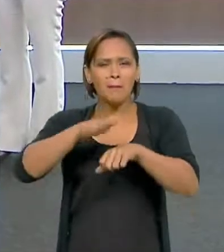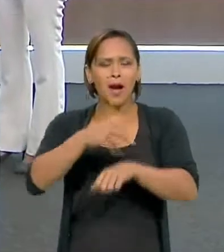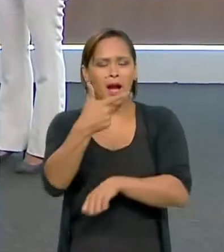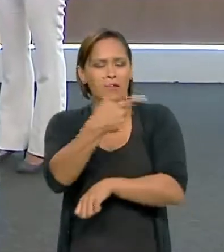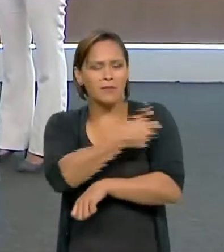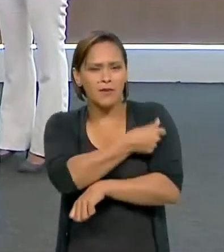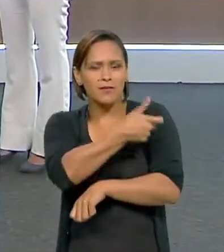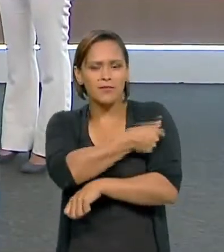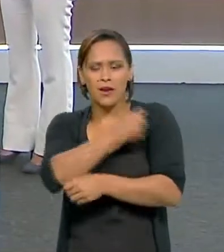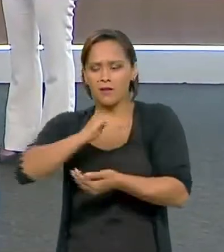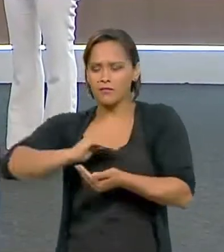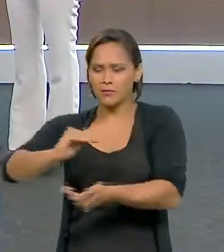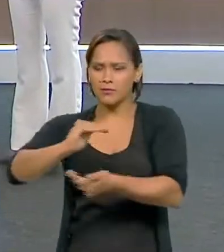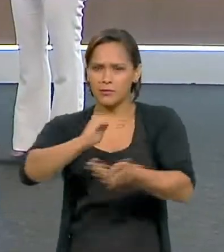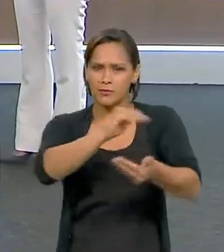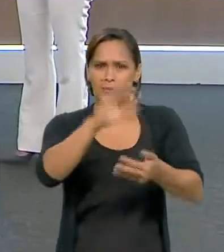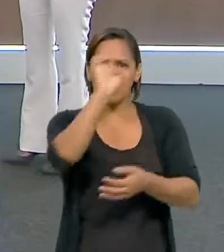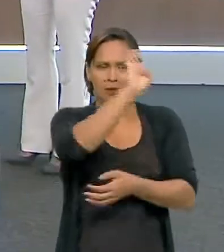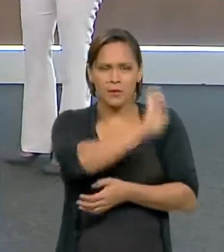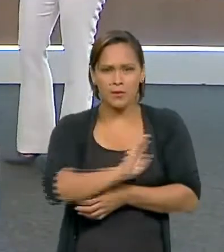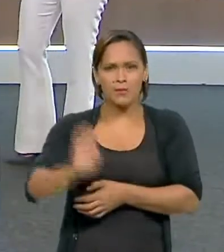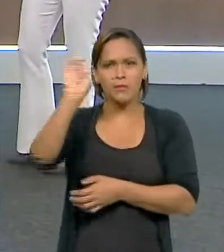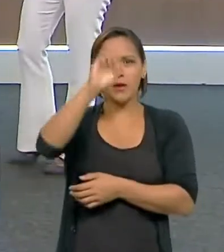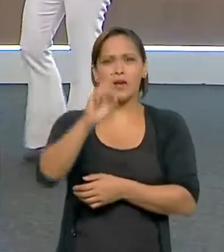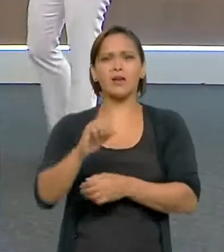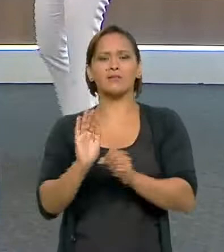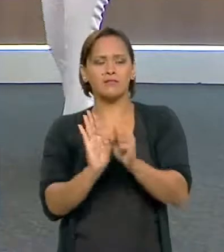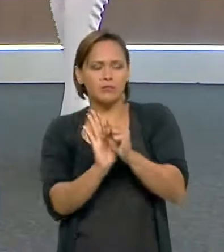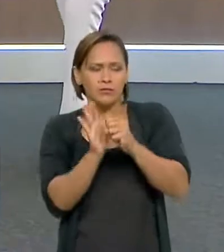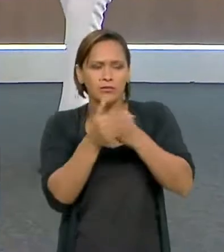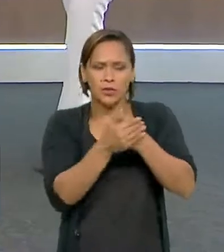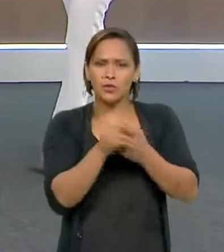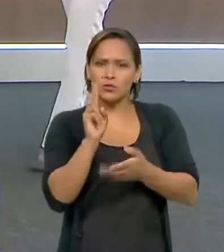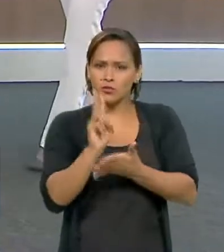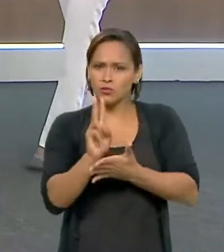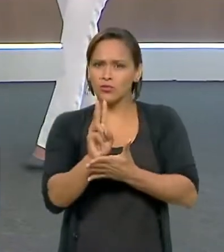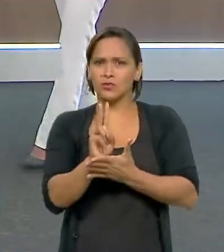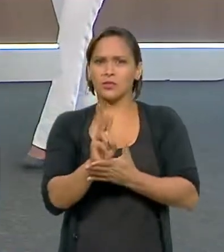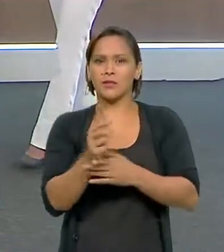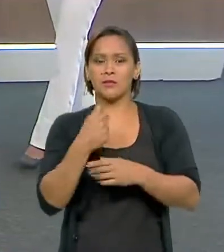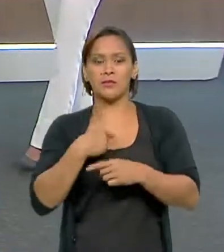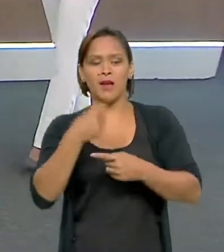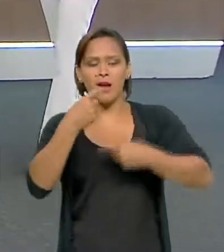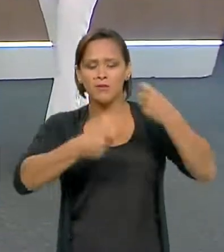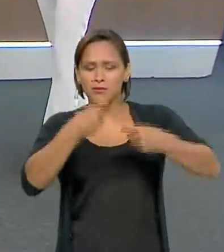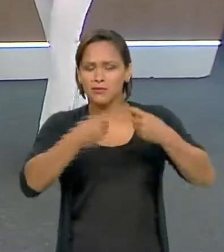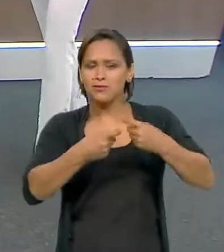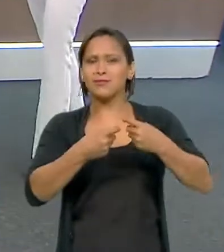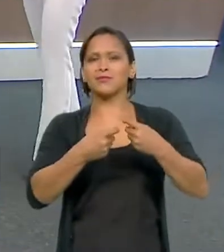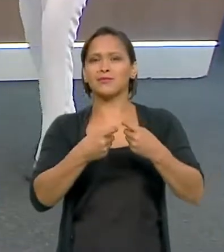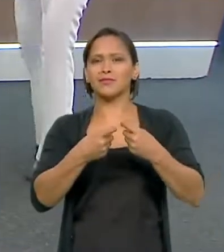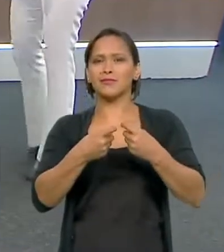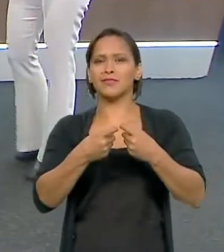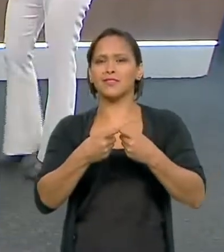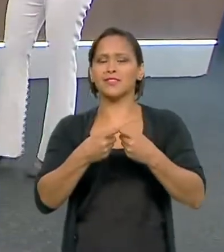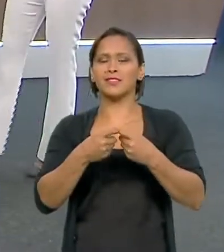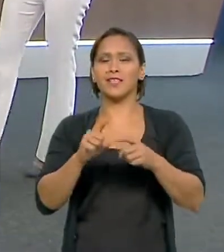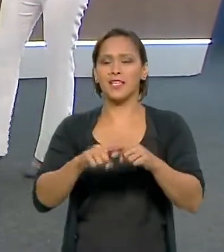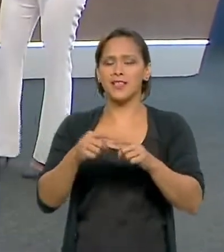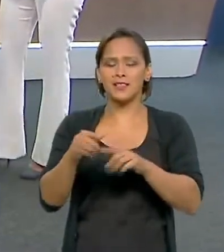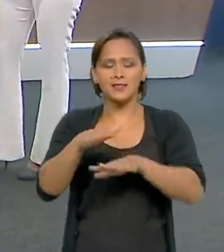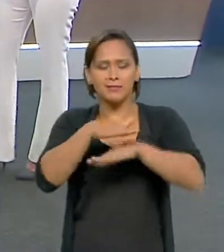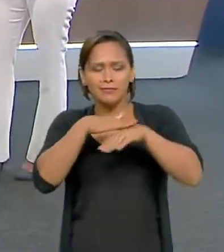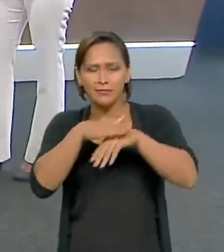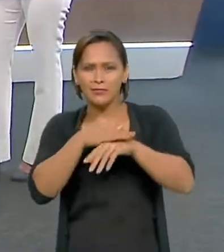vacinarmos, maior vai ser a proteção. Nós vamos voltar a falar da vacina, porque isso é um assunto polêmico e que tem sido tratado com